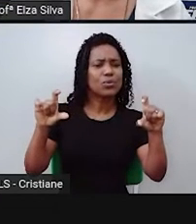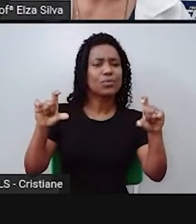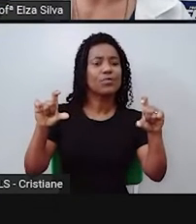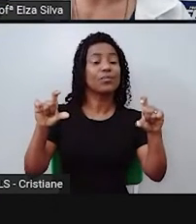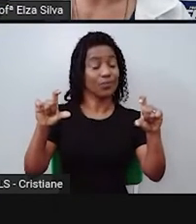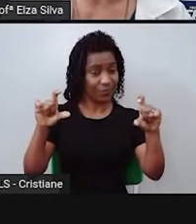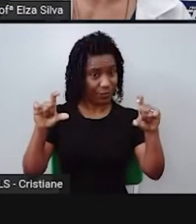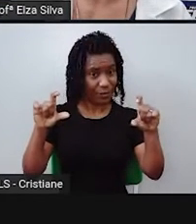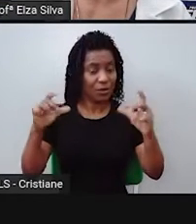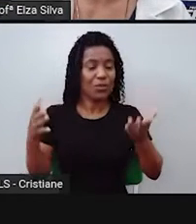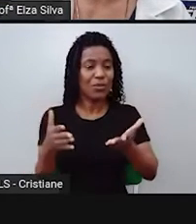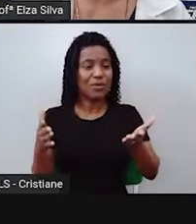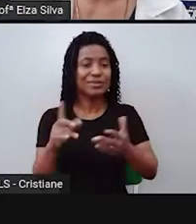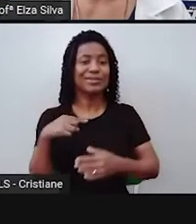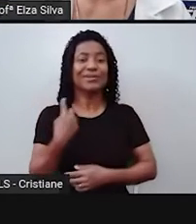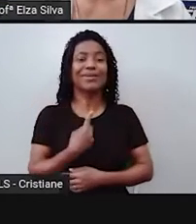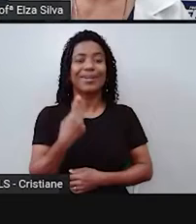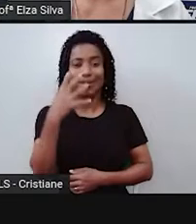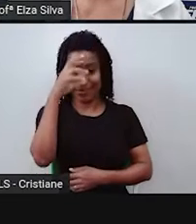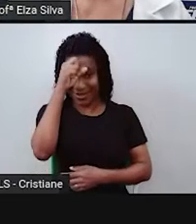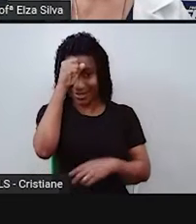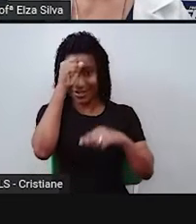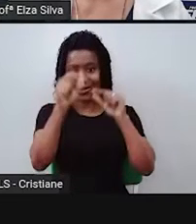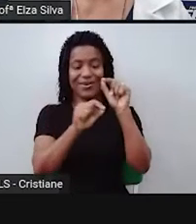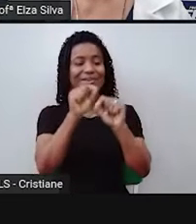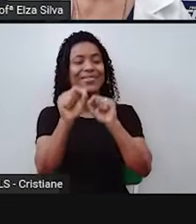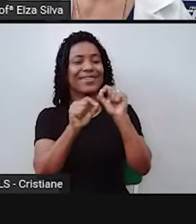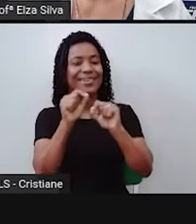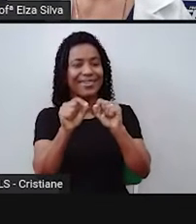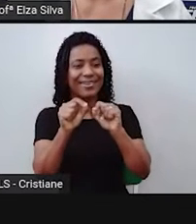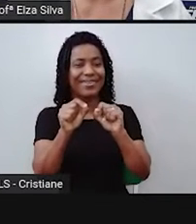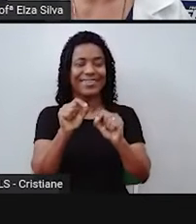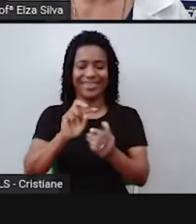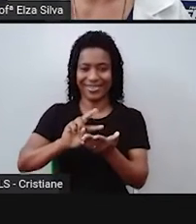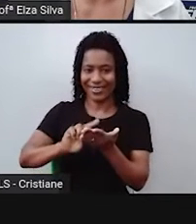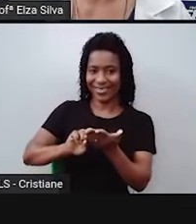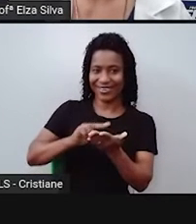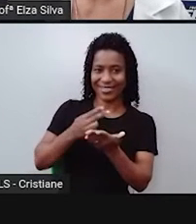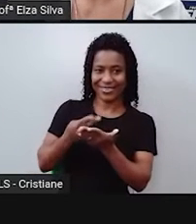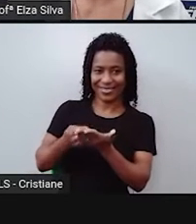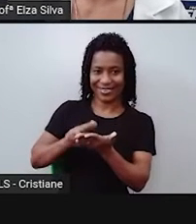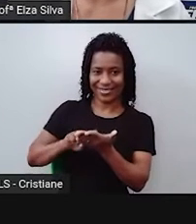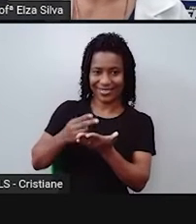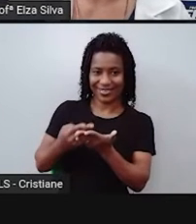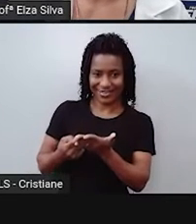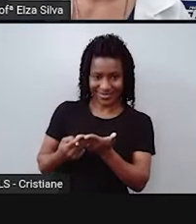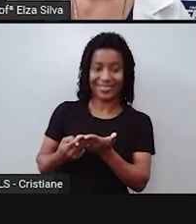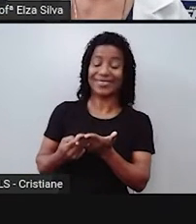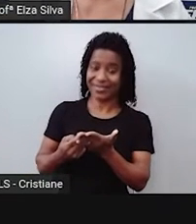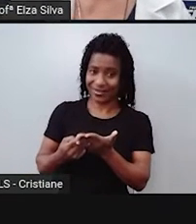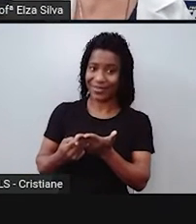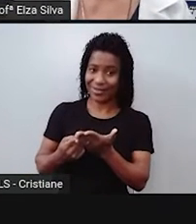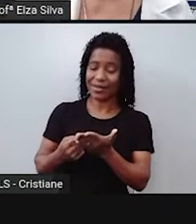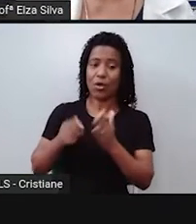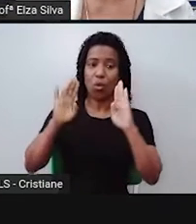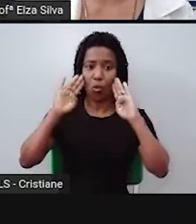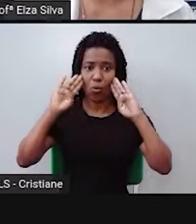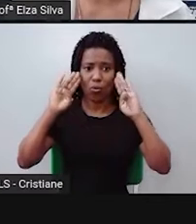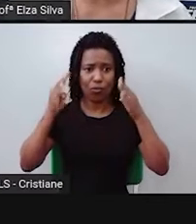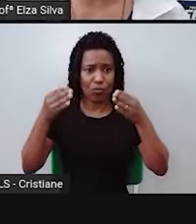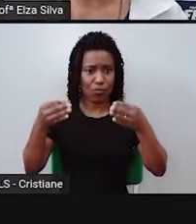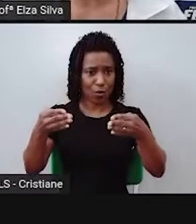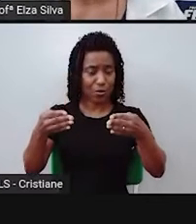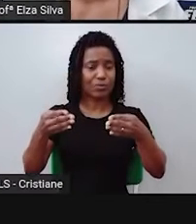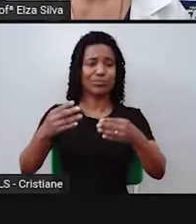E nós vamos tratar sobre o que hoje? Old stories, com foco em fables. Então vamos falar das